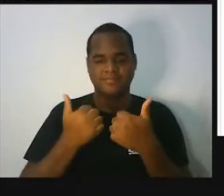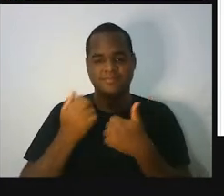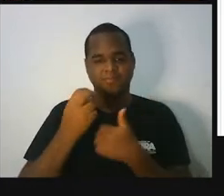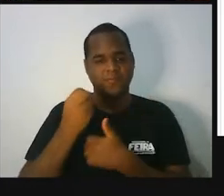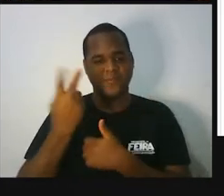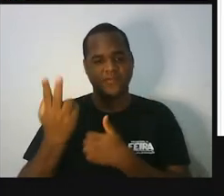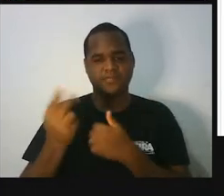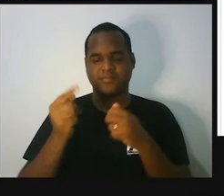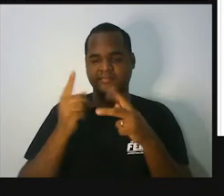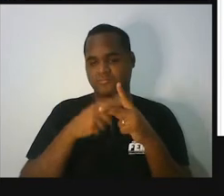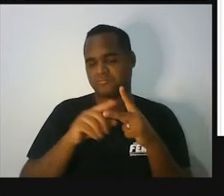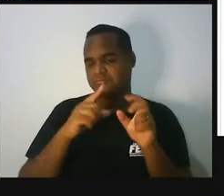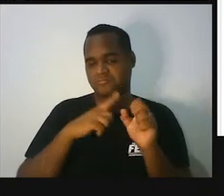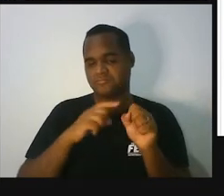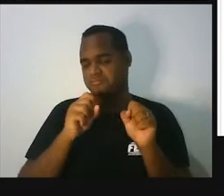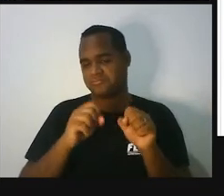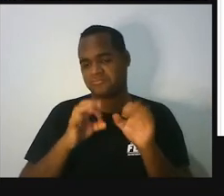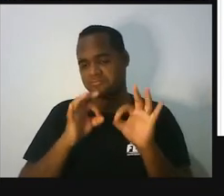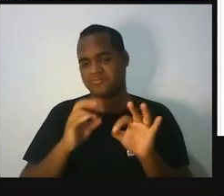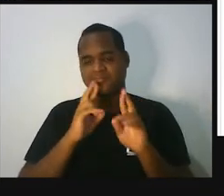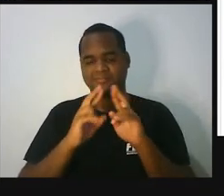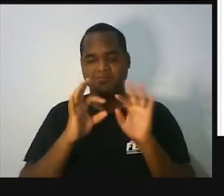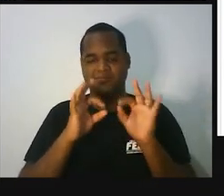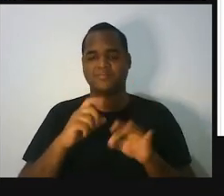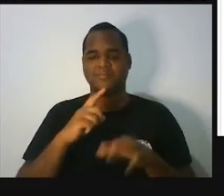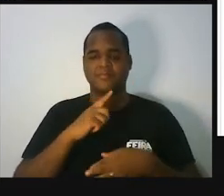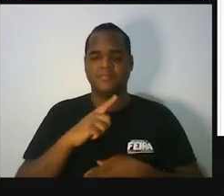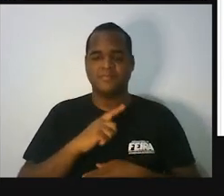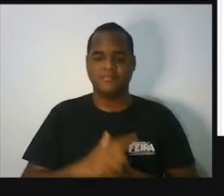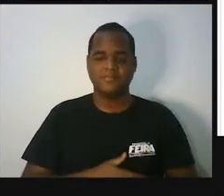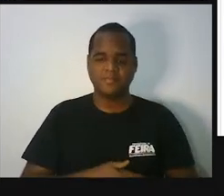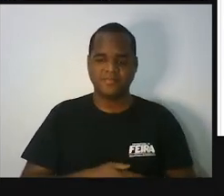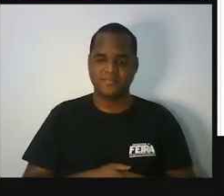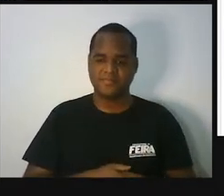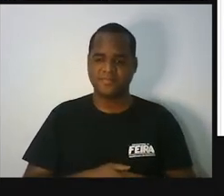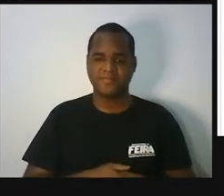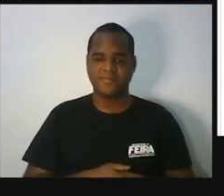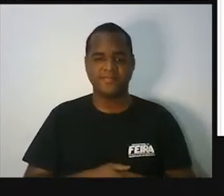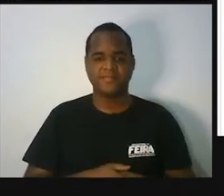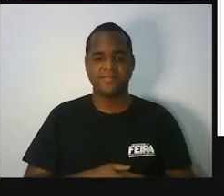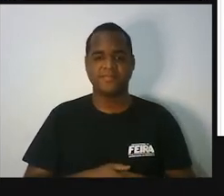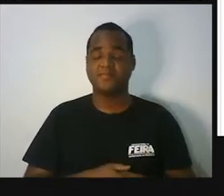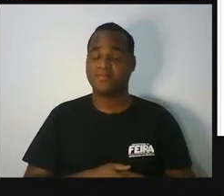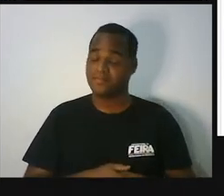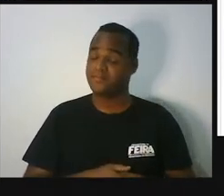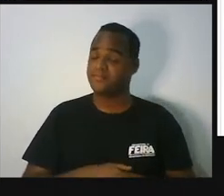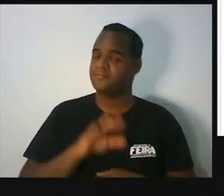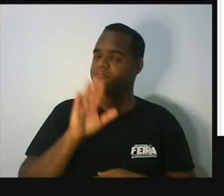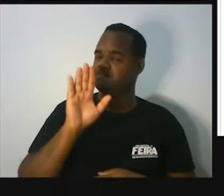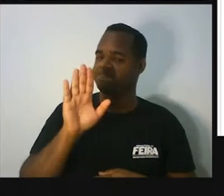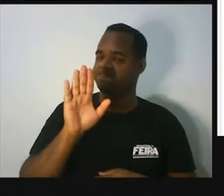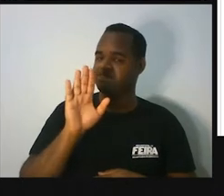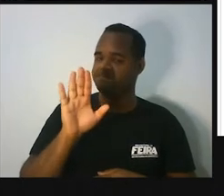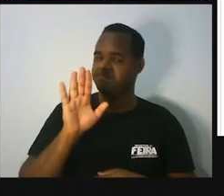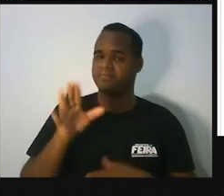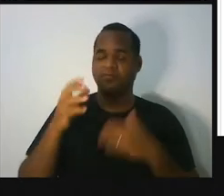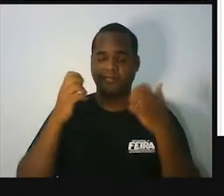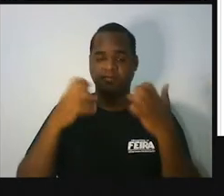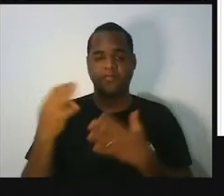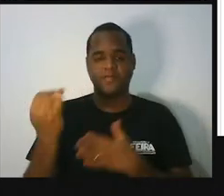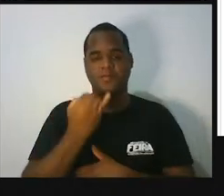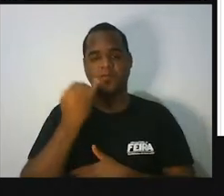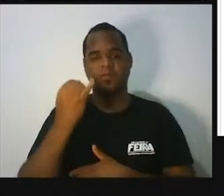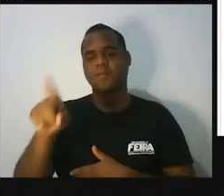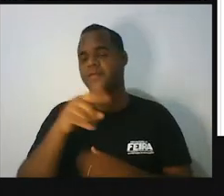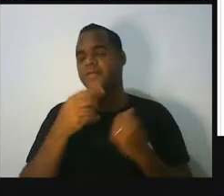ângulos internos, para ser mais exato, tá? Então, esse é o triângulo, tá? Mas, mas, é importante que a gente